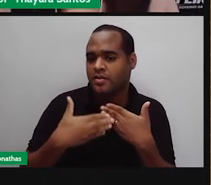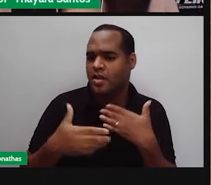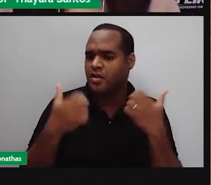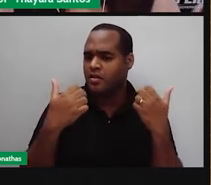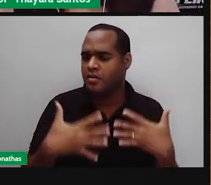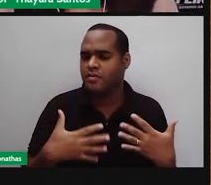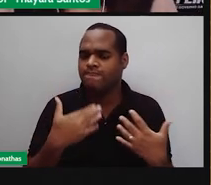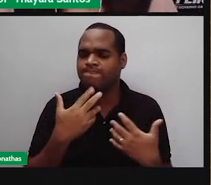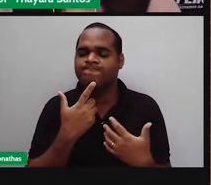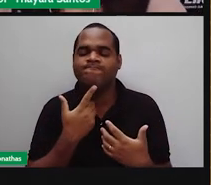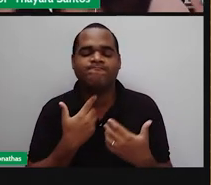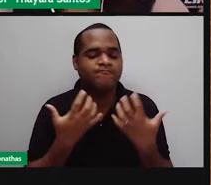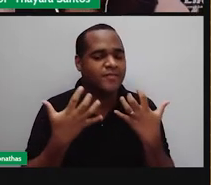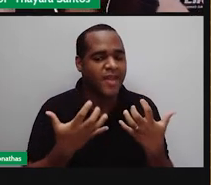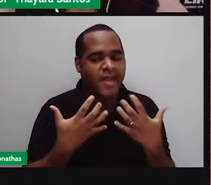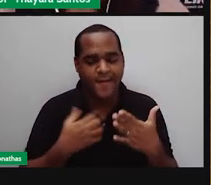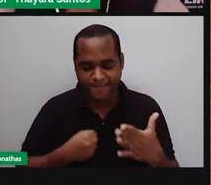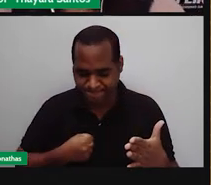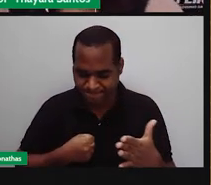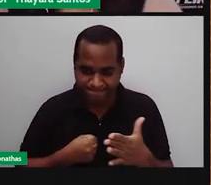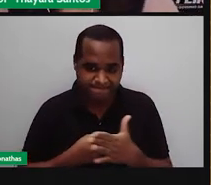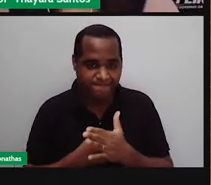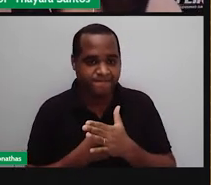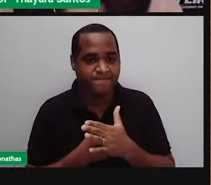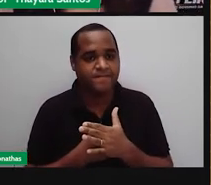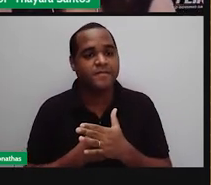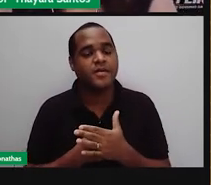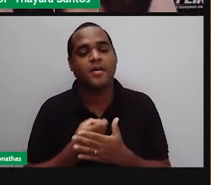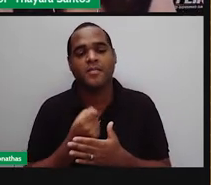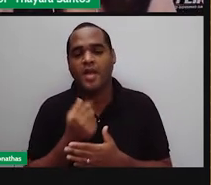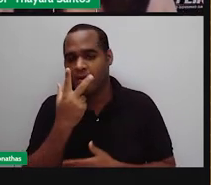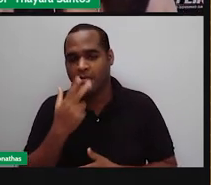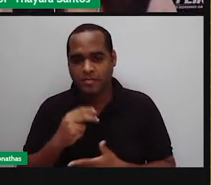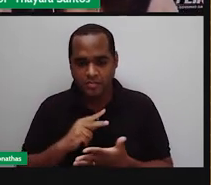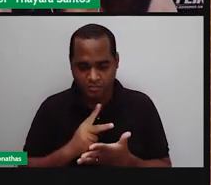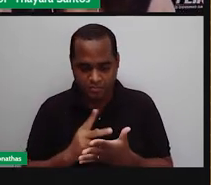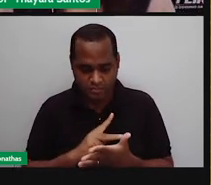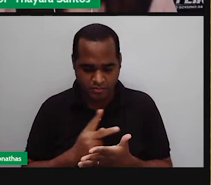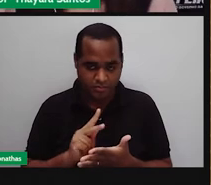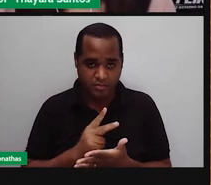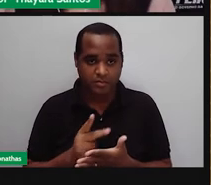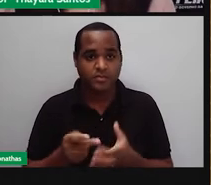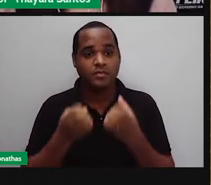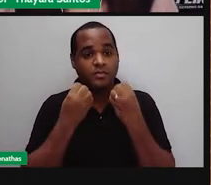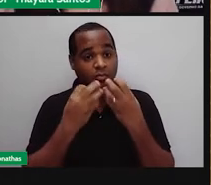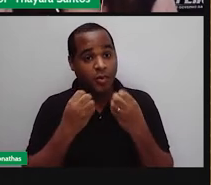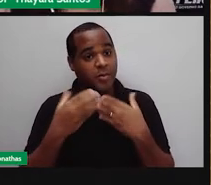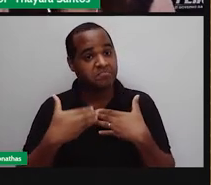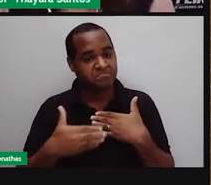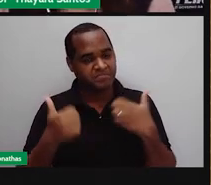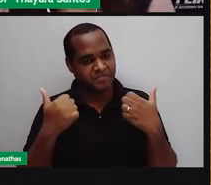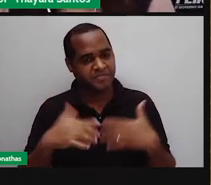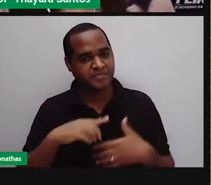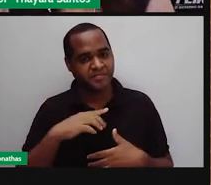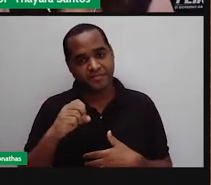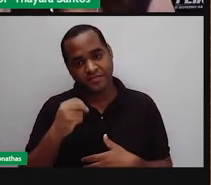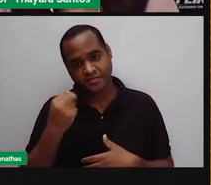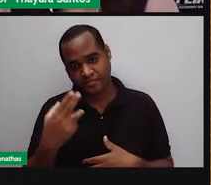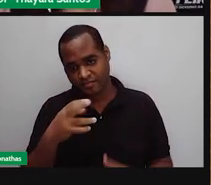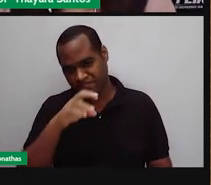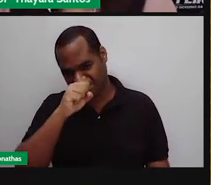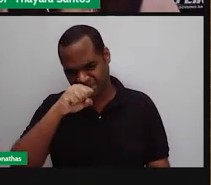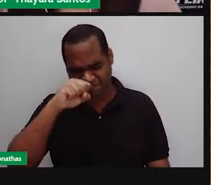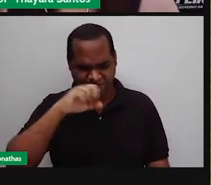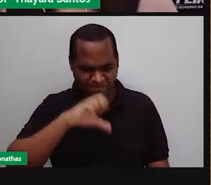sensação boa, né? De conforto. O estômago já começa ali a ficar se revirando, porque sabe que vai vir comida boa. Ou então, se é um cheiro